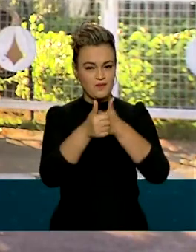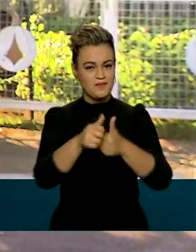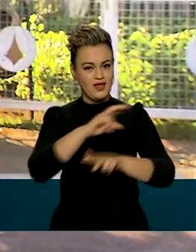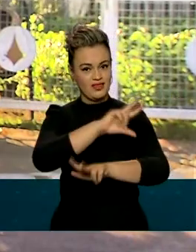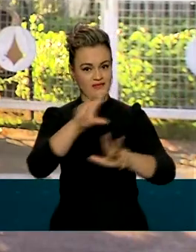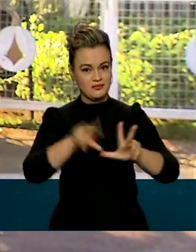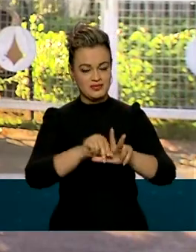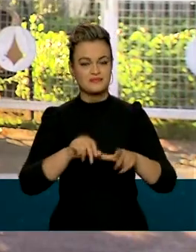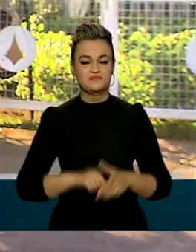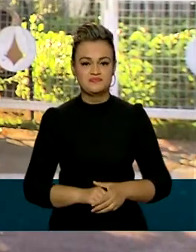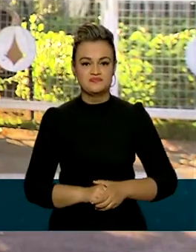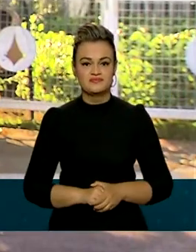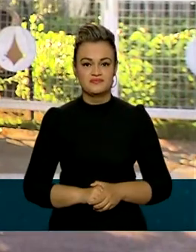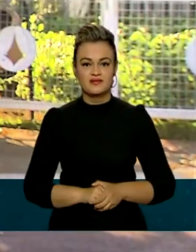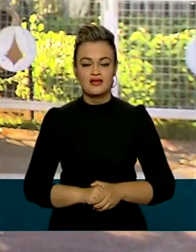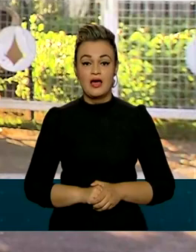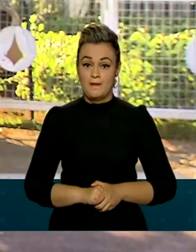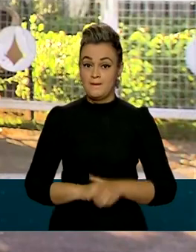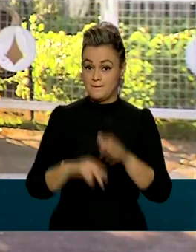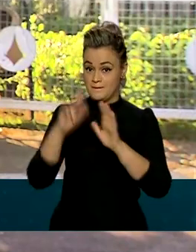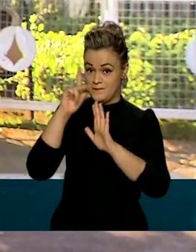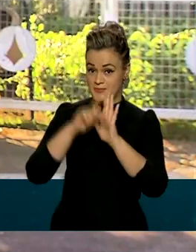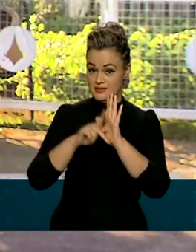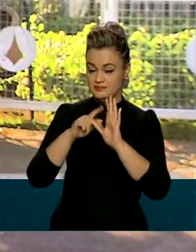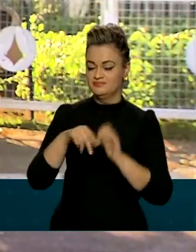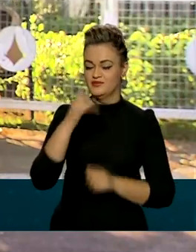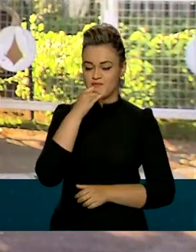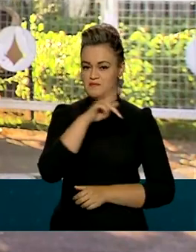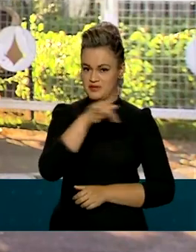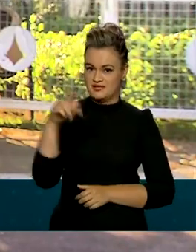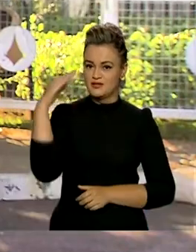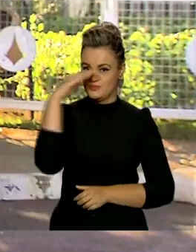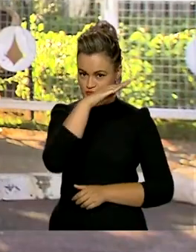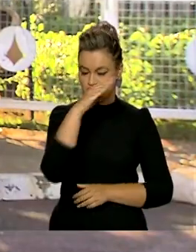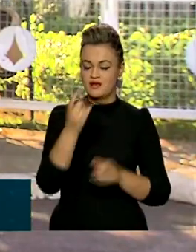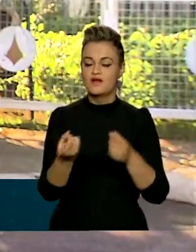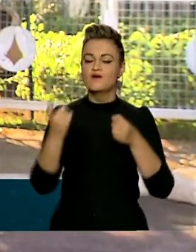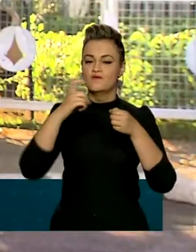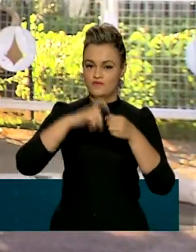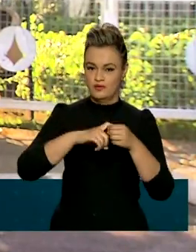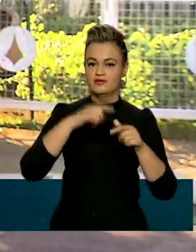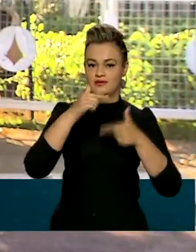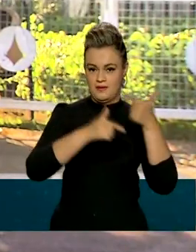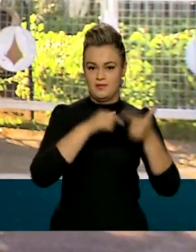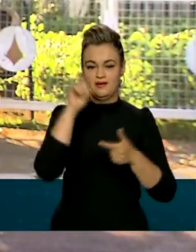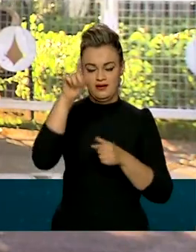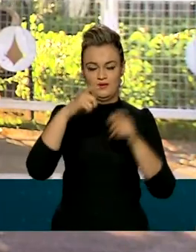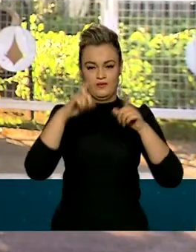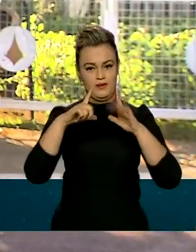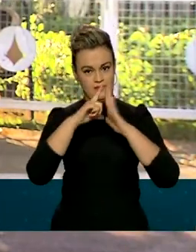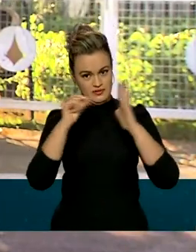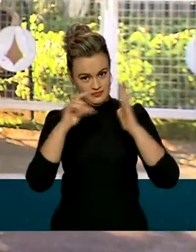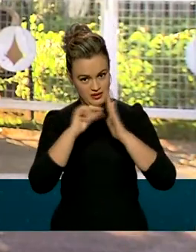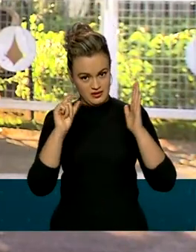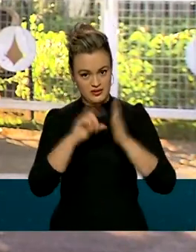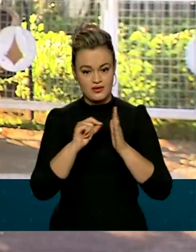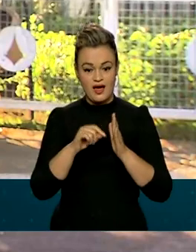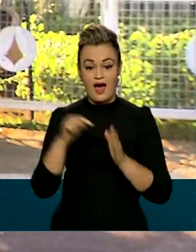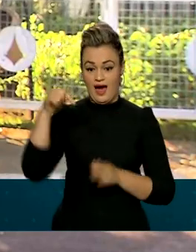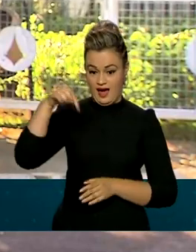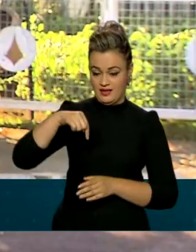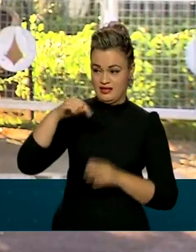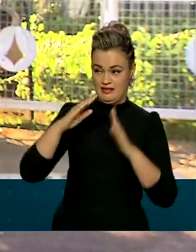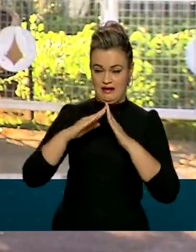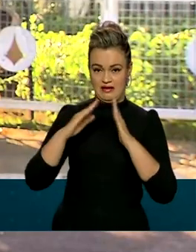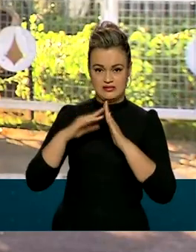a TV Brasil. O presidente Jair Bolsonaro disse que já retorna hoje aos trabalhos lá no Palácio do Planalto. Por enquanto, ele está aqui na